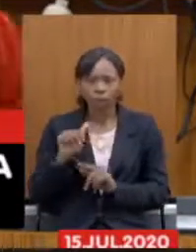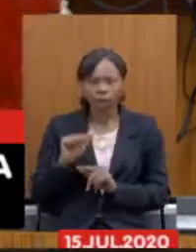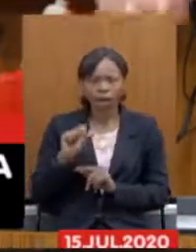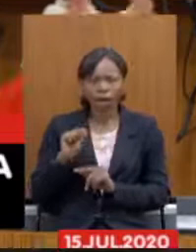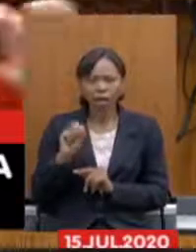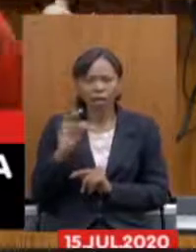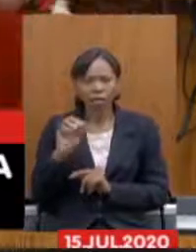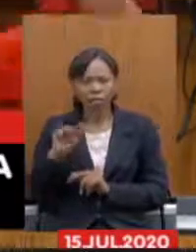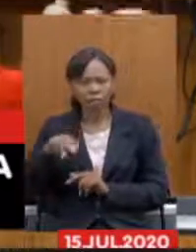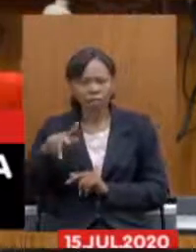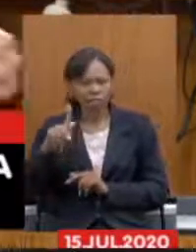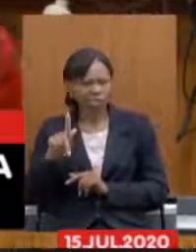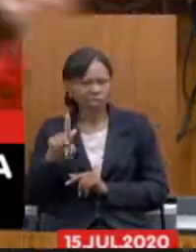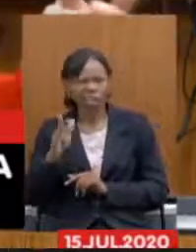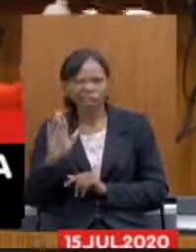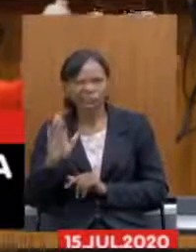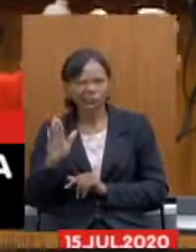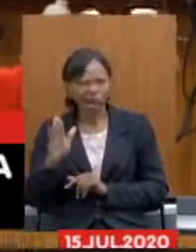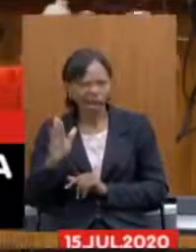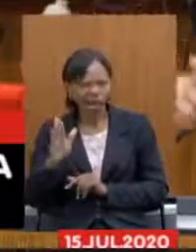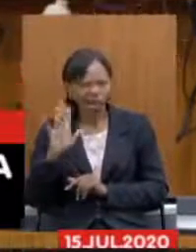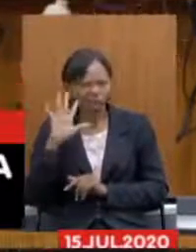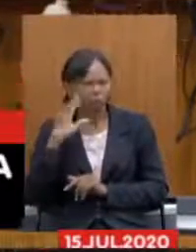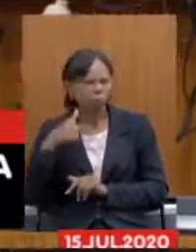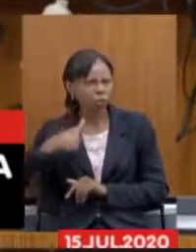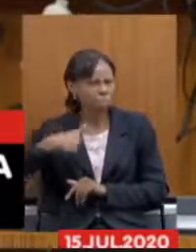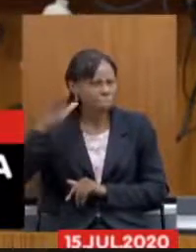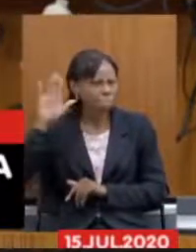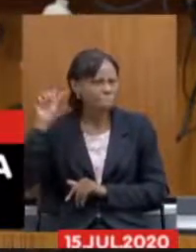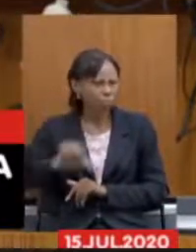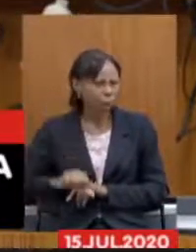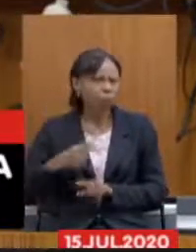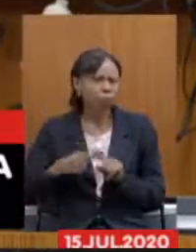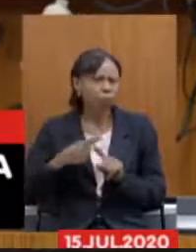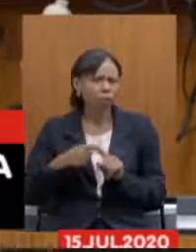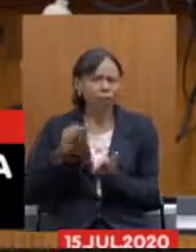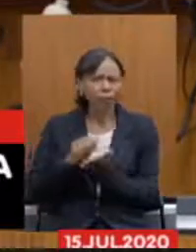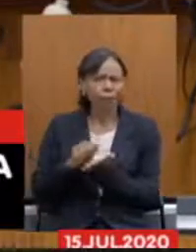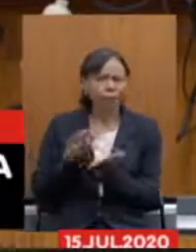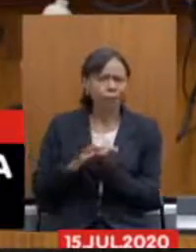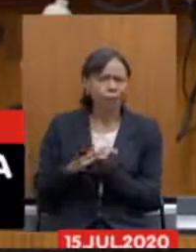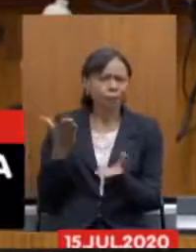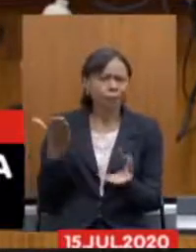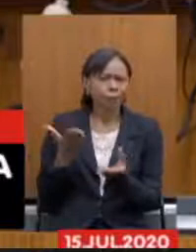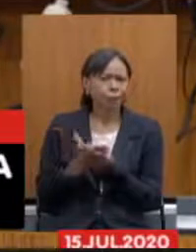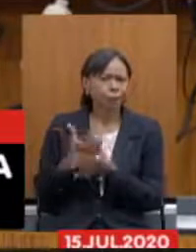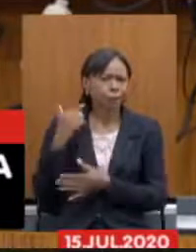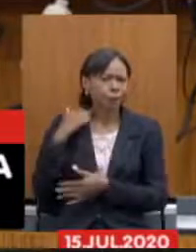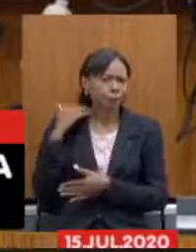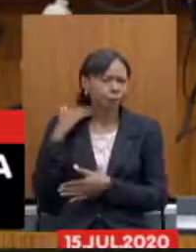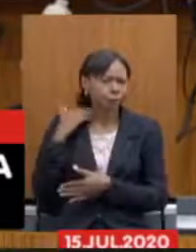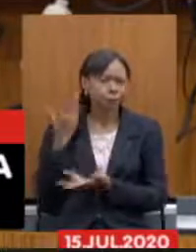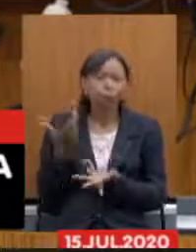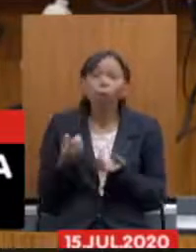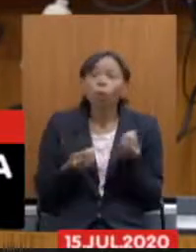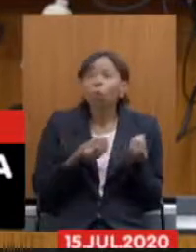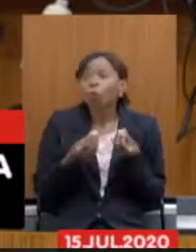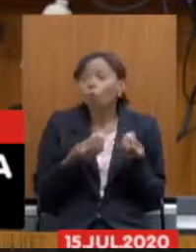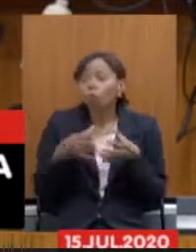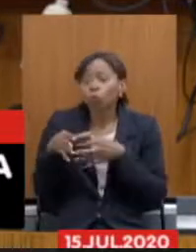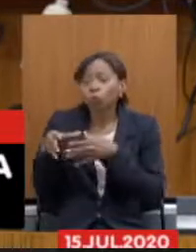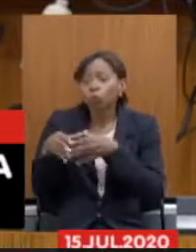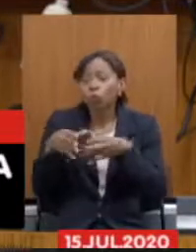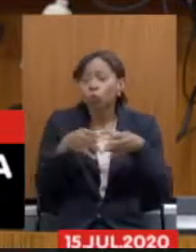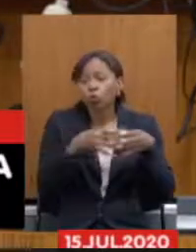acho que mais mais gritante porque teve uma decisão judicial como que as categorias vão orientar as suas